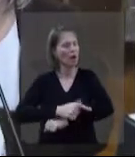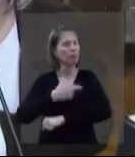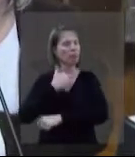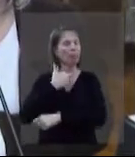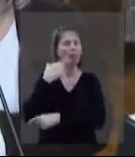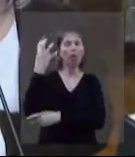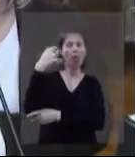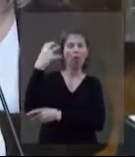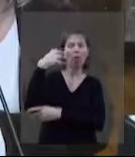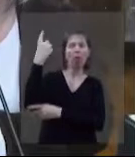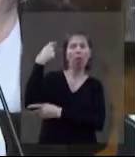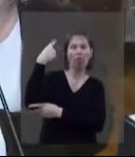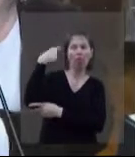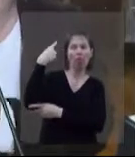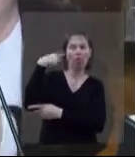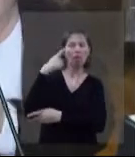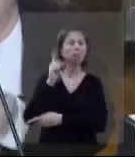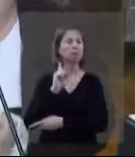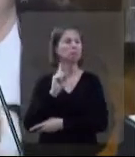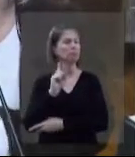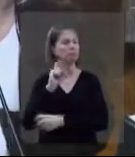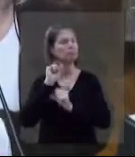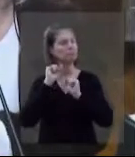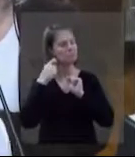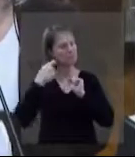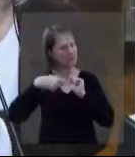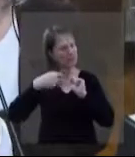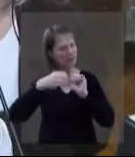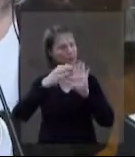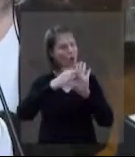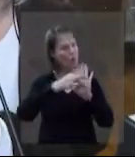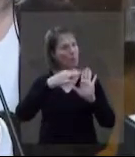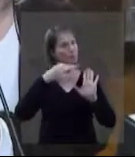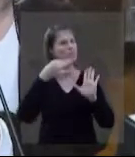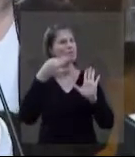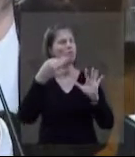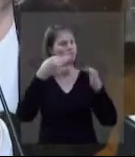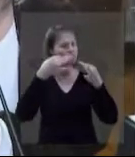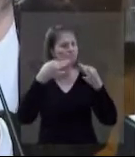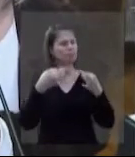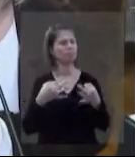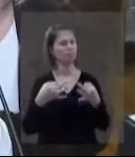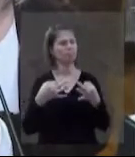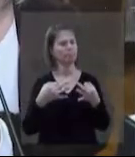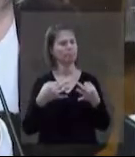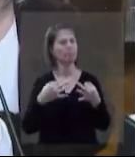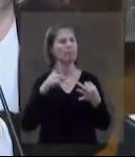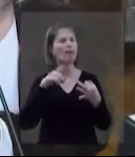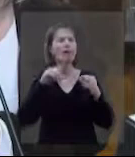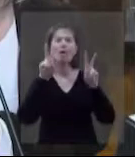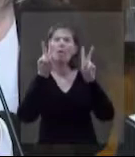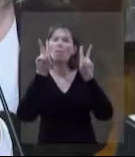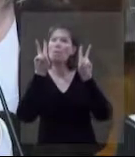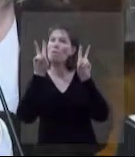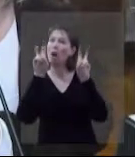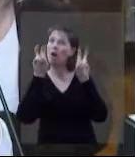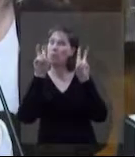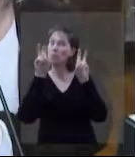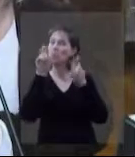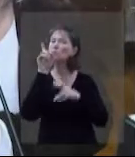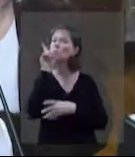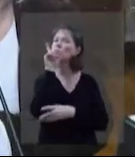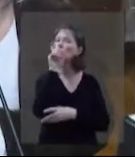deixar levar também, nem ser persuadida, aquela coisa da imposição, né? É, esse é um assunto delicado, né? Porque a gente tem sempre